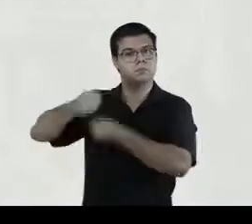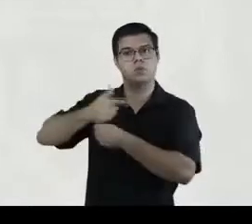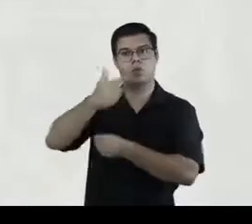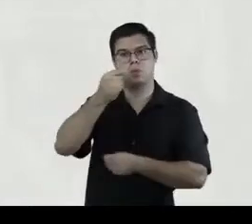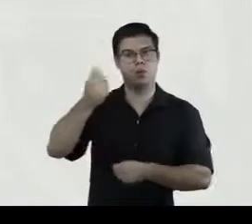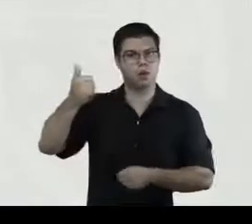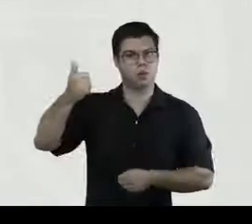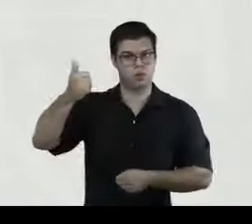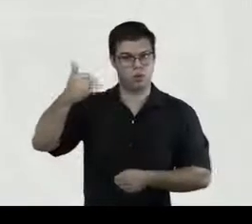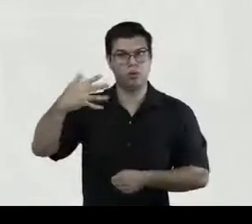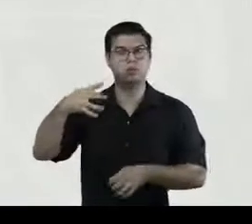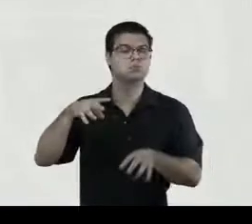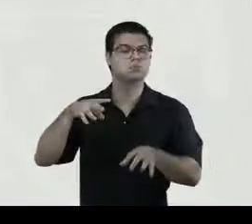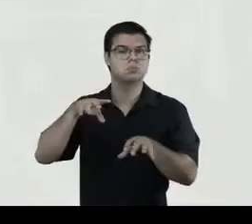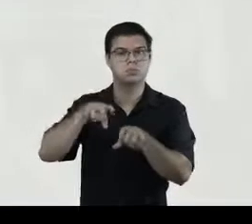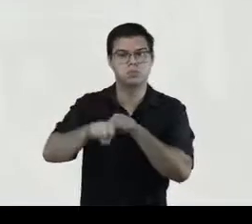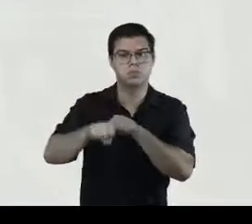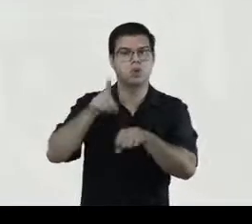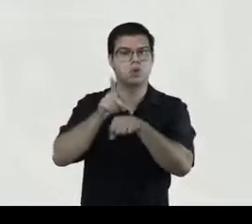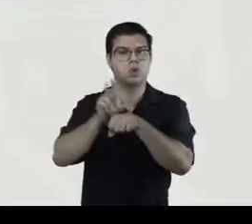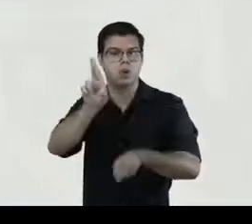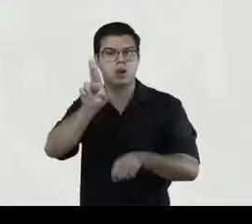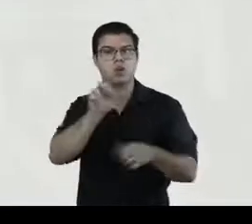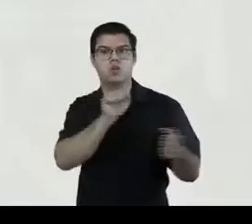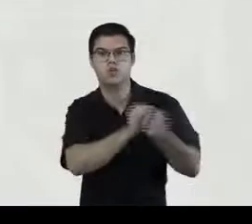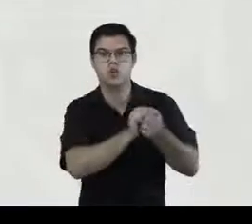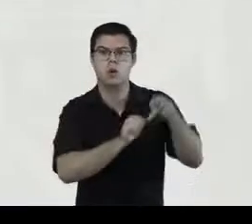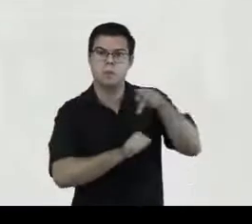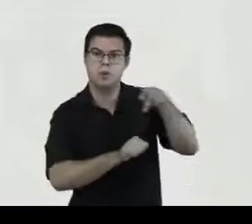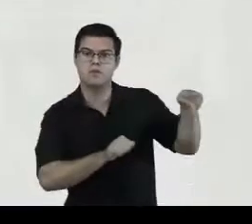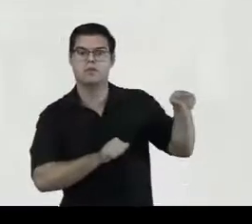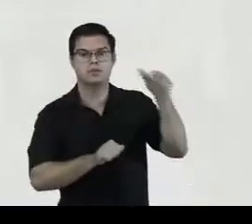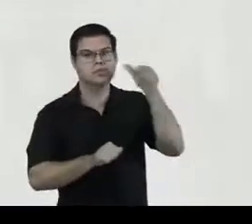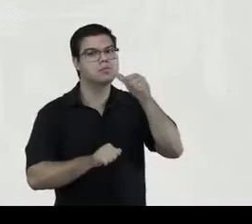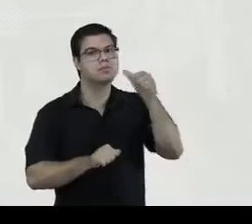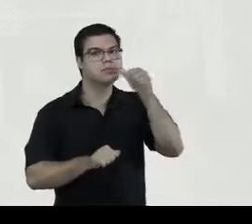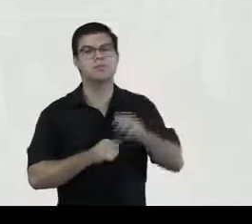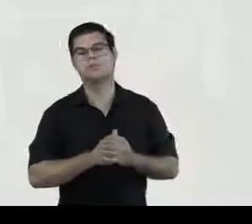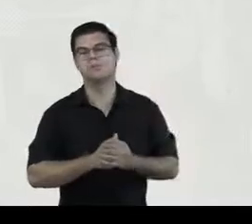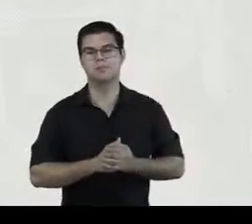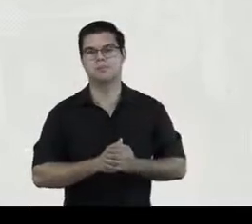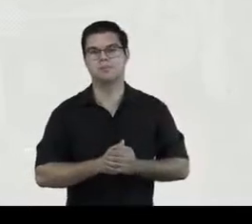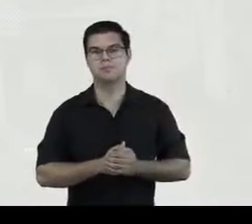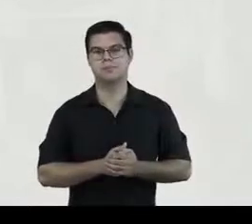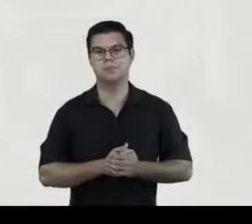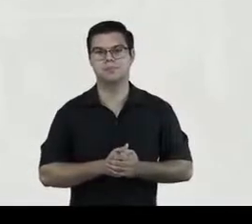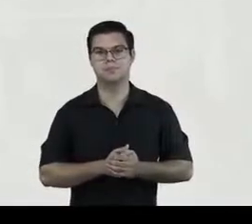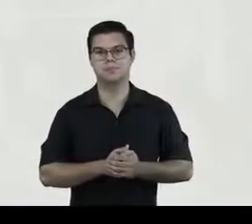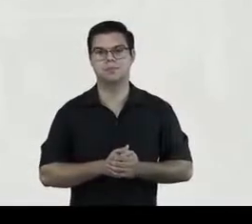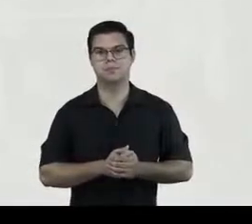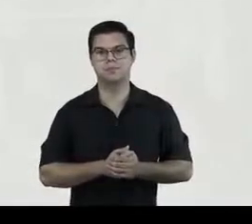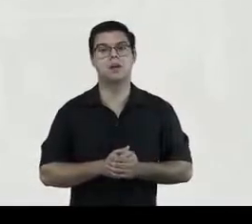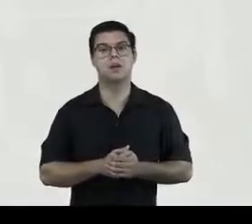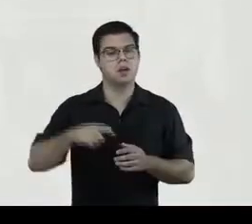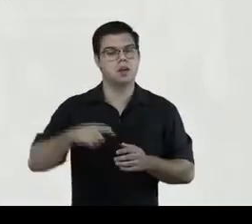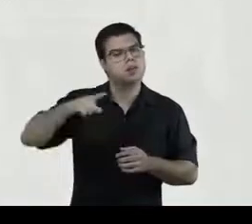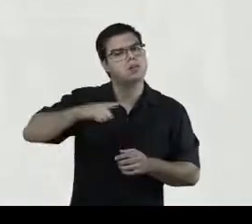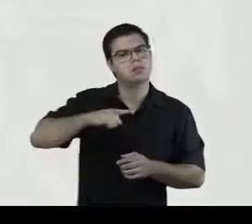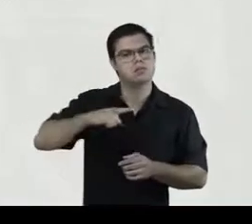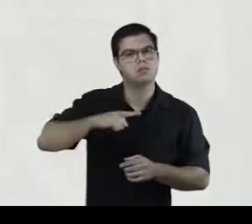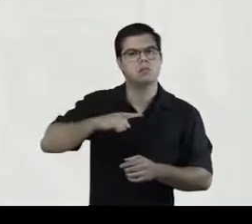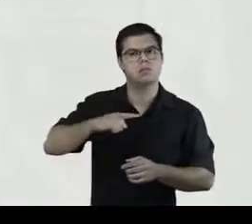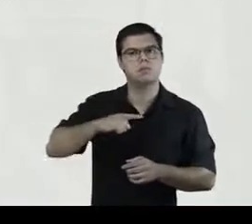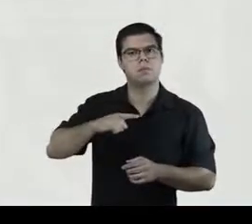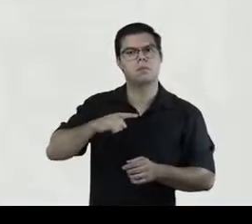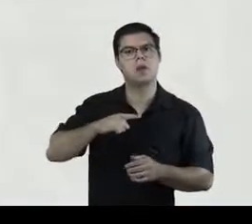doutora Úrsula Houtenberg sobre a obra tipográfica de Hermann Zaffer. Tem projeto de